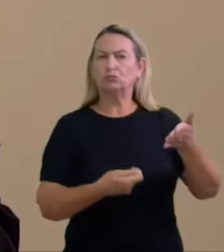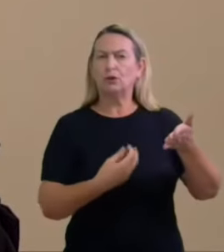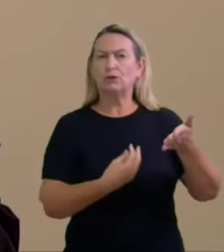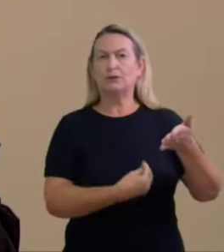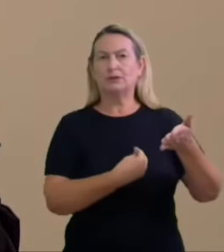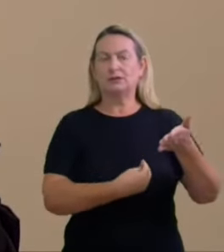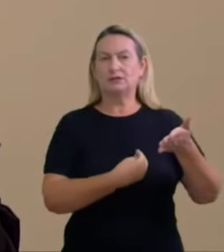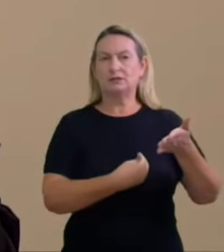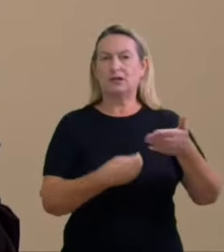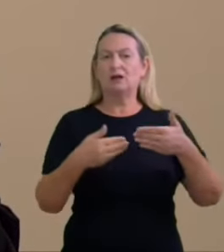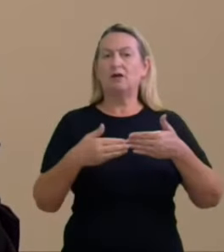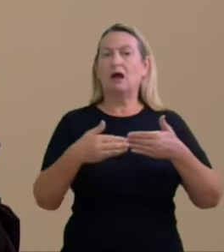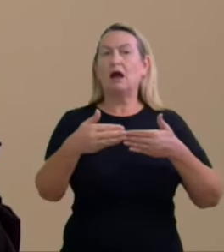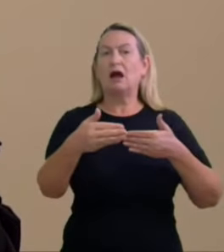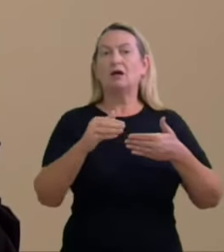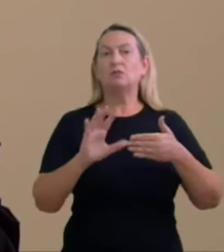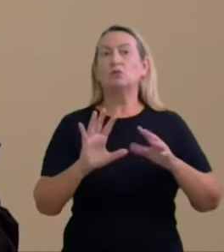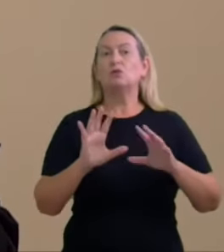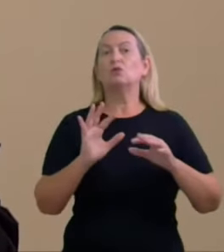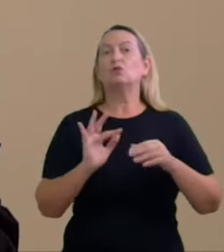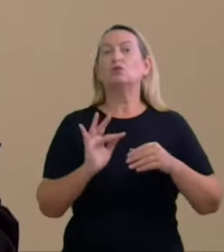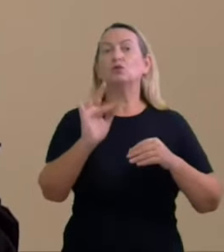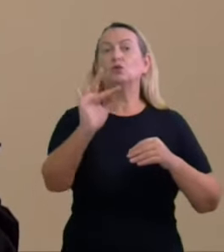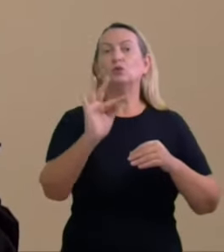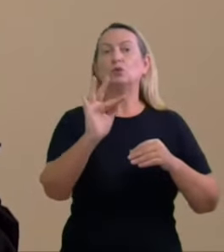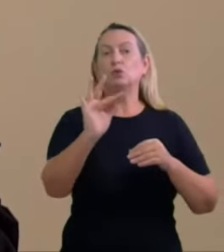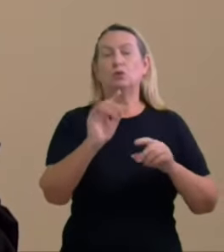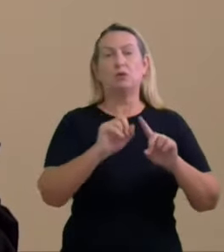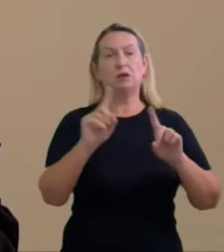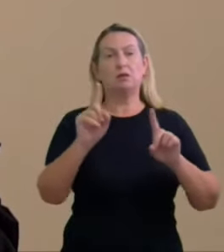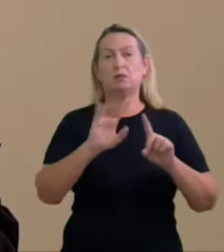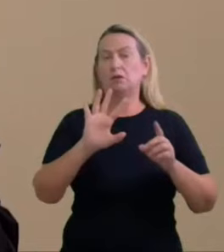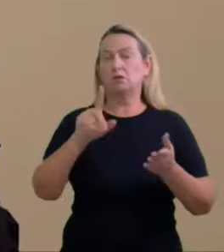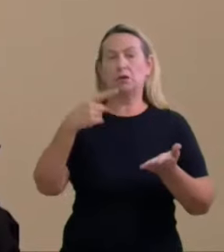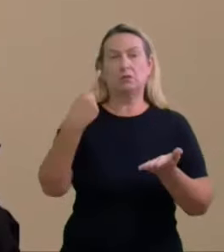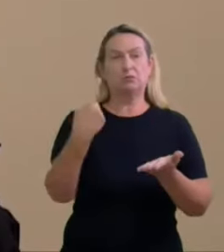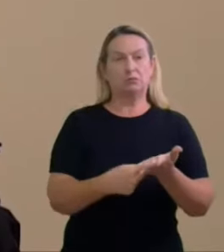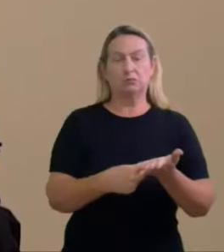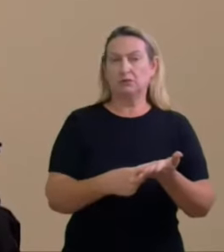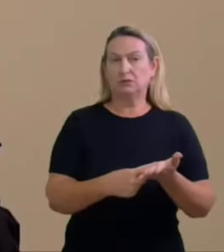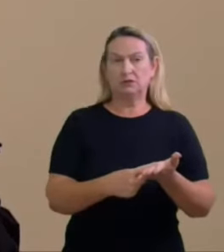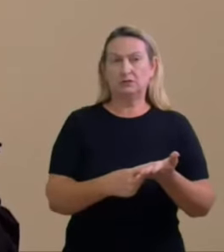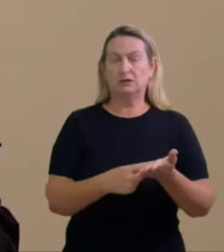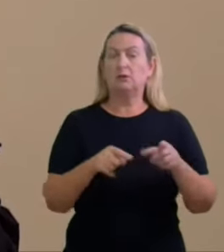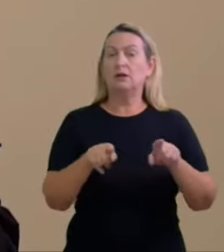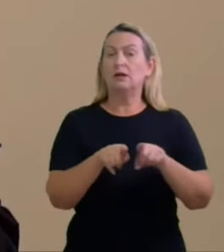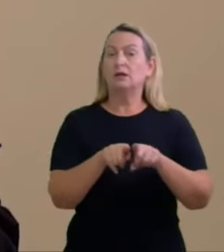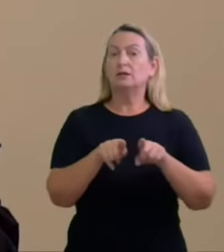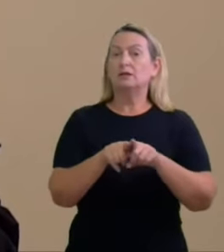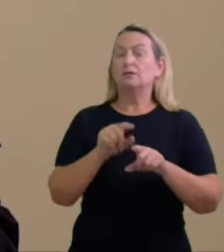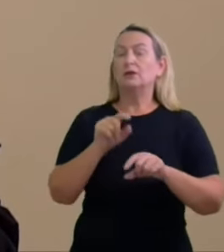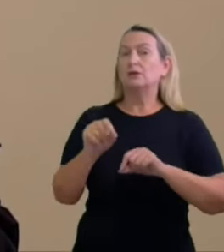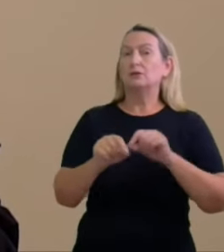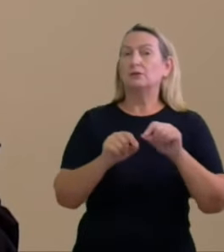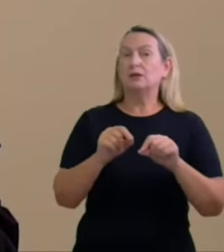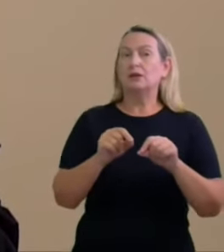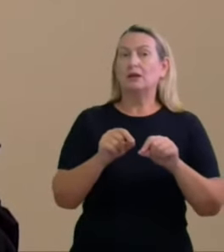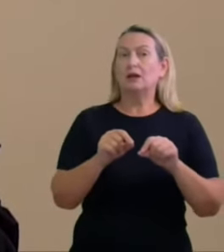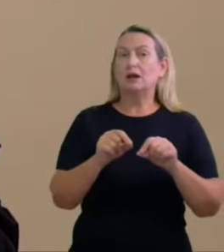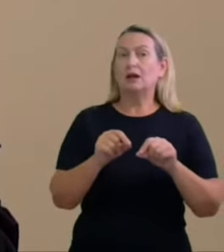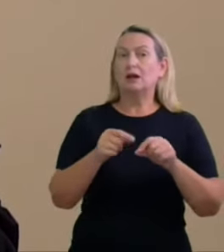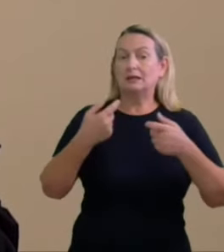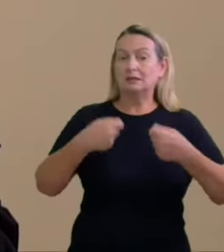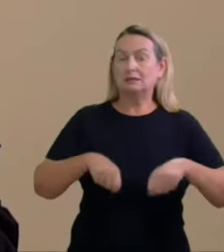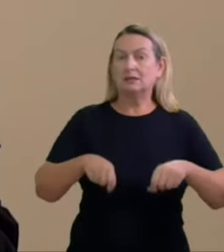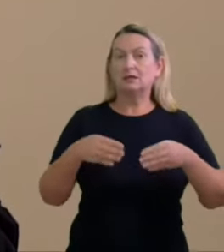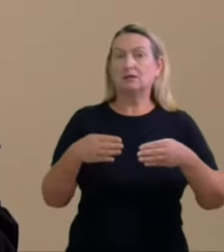incerto que nunca se concretizou assim como colide com a própria causa de pedir da demanda que a